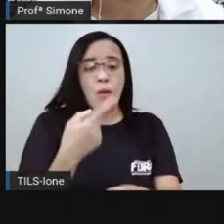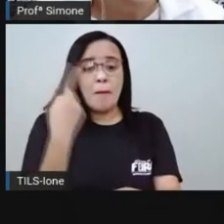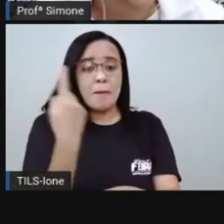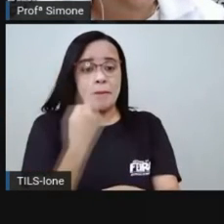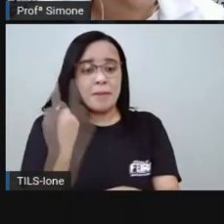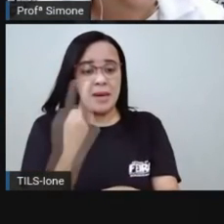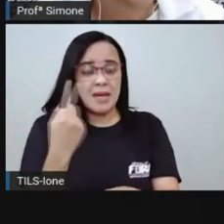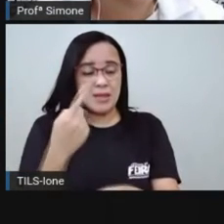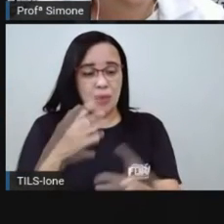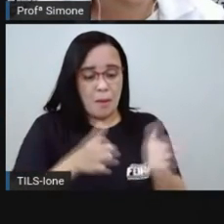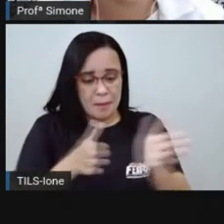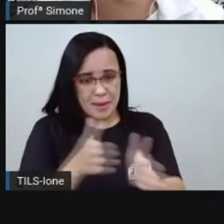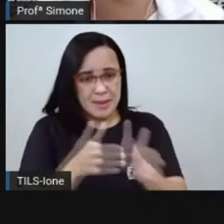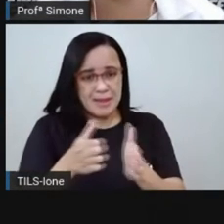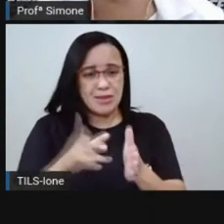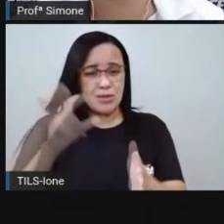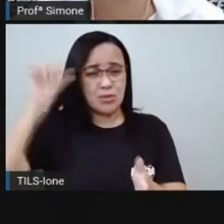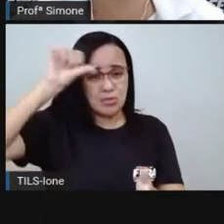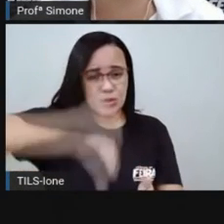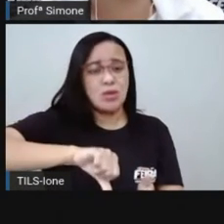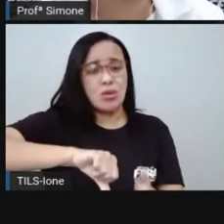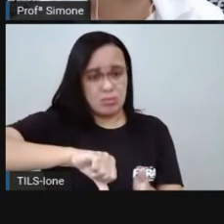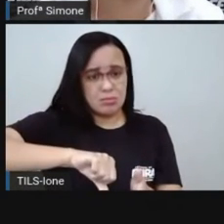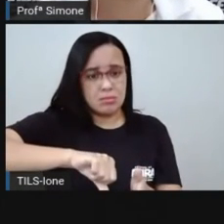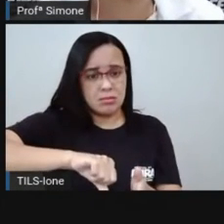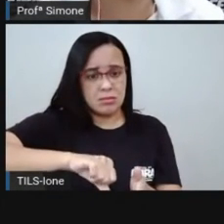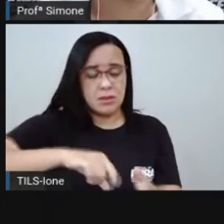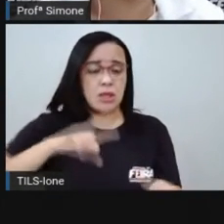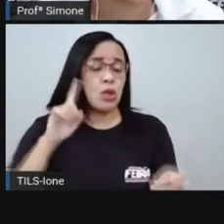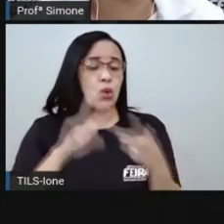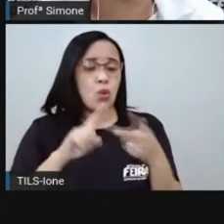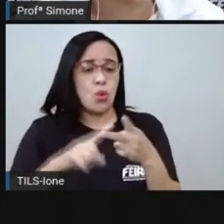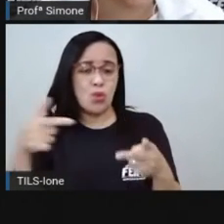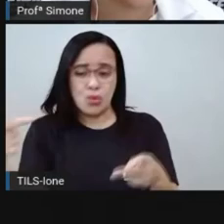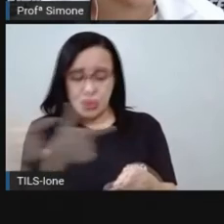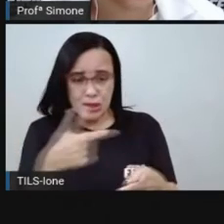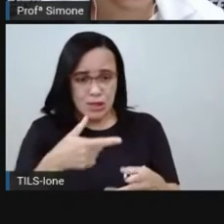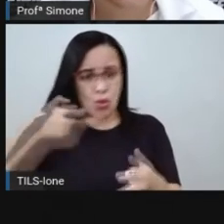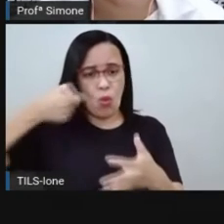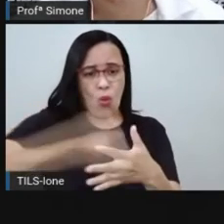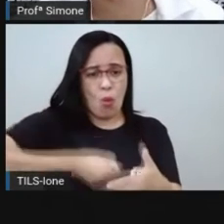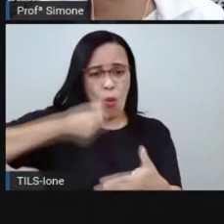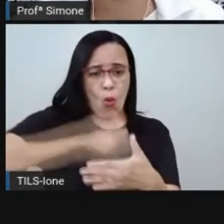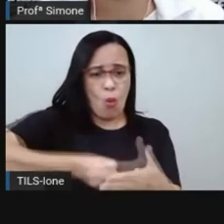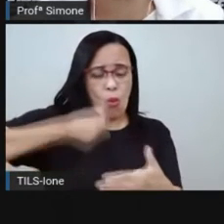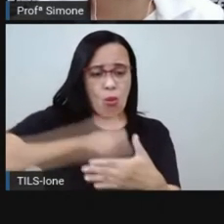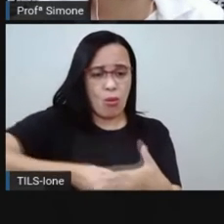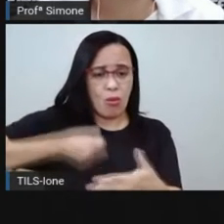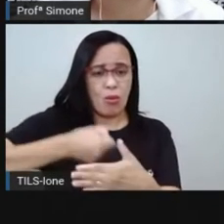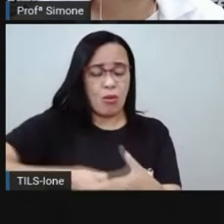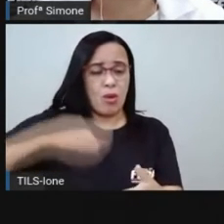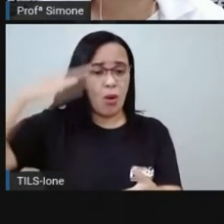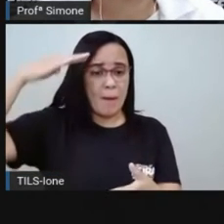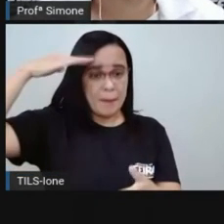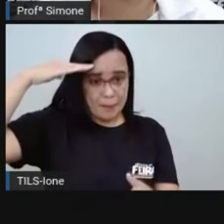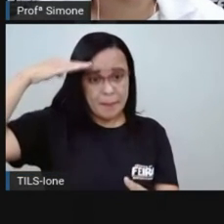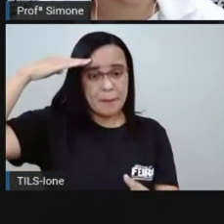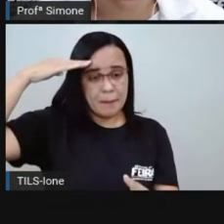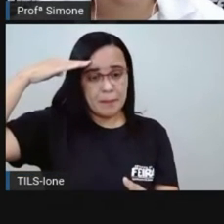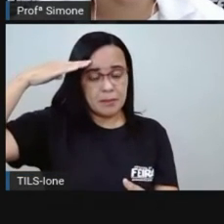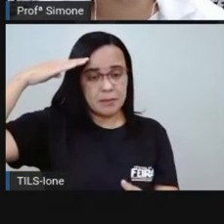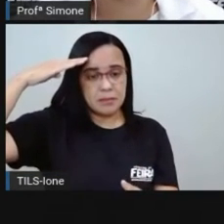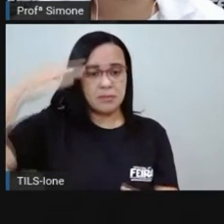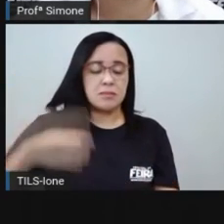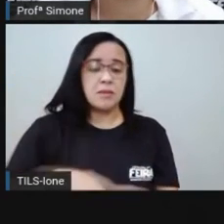na minha leitura de professora de história foi a ditadura civil militar brasileira, que iniciou em 1964